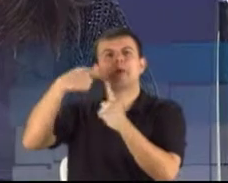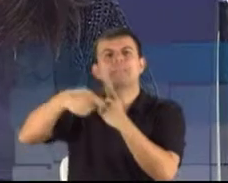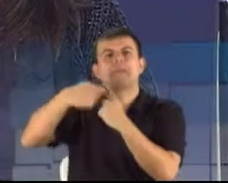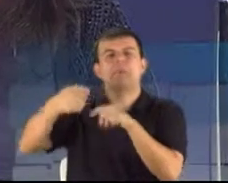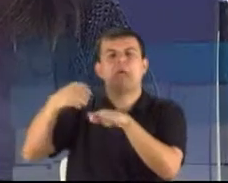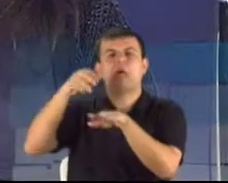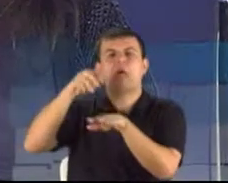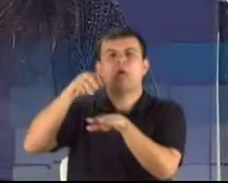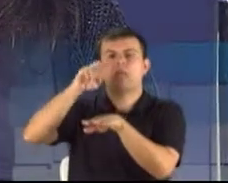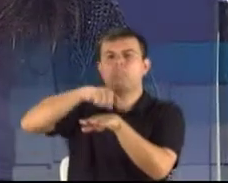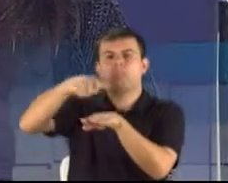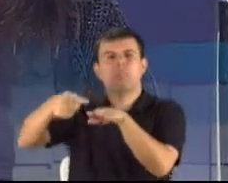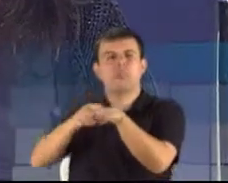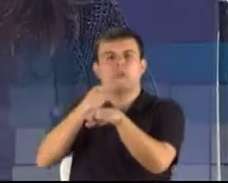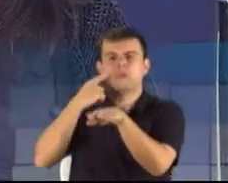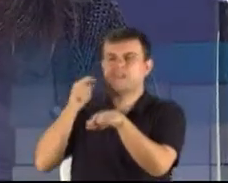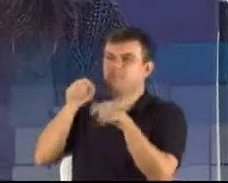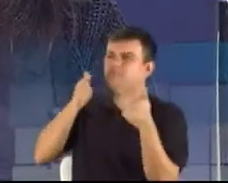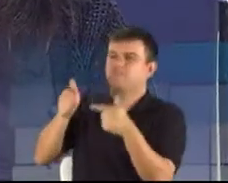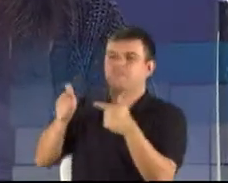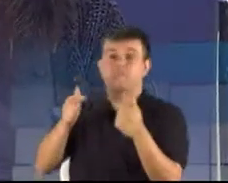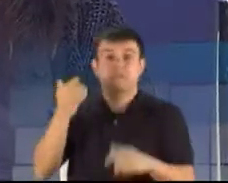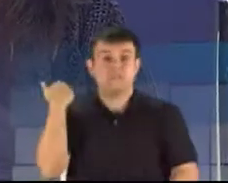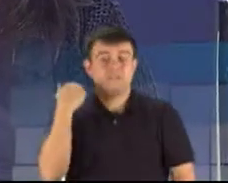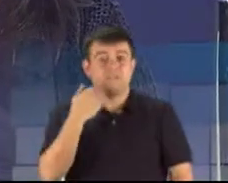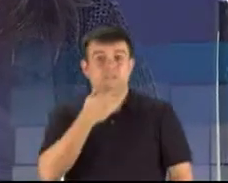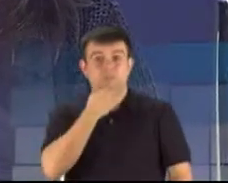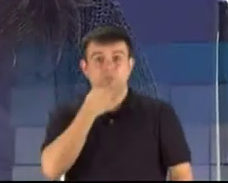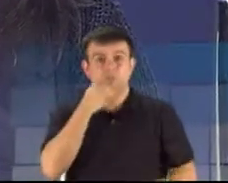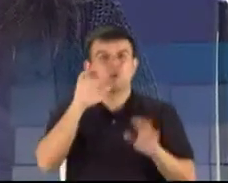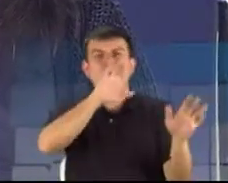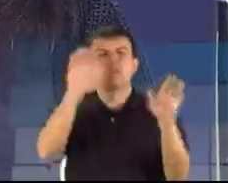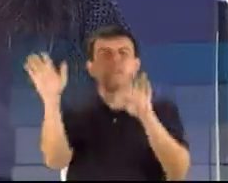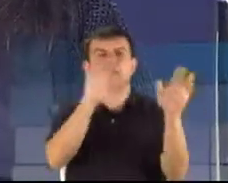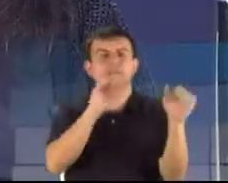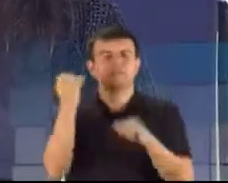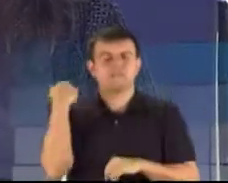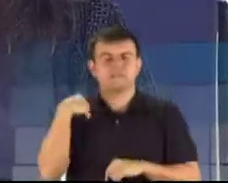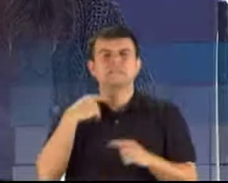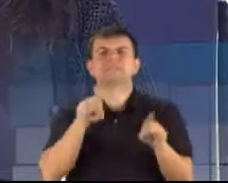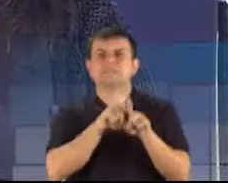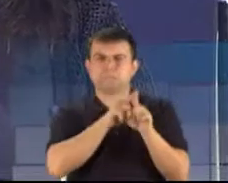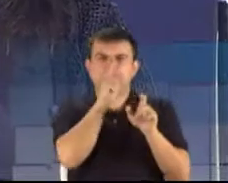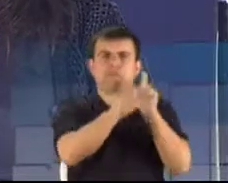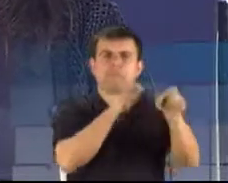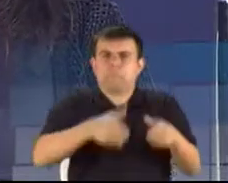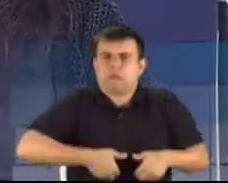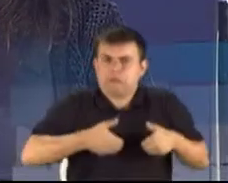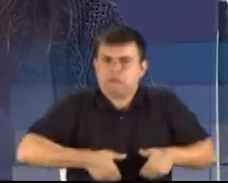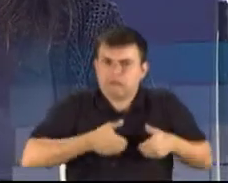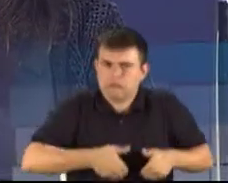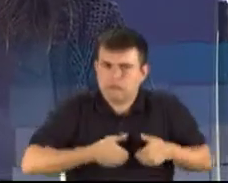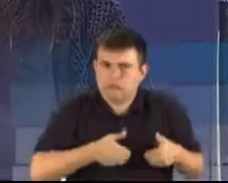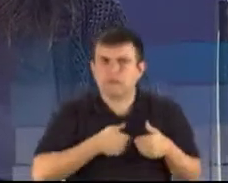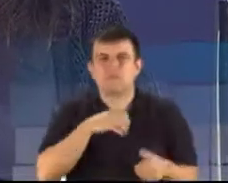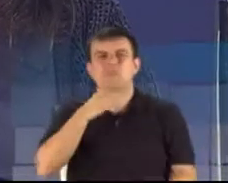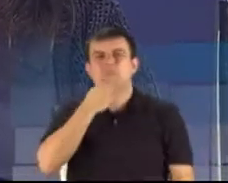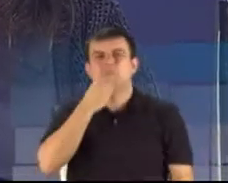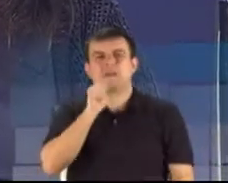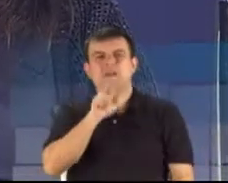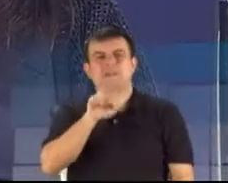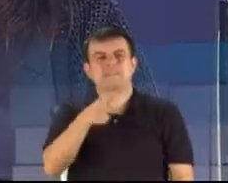jogou contra o Grêmio, sofreu preconceito racial dentro da arena. Ontem, a gente acordou hoje, o Rio Grande do Sul